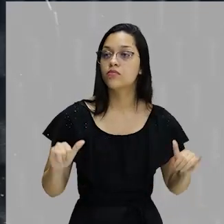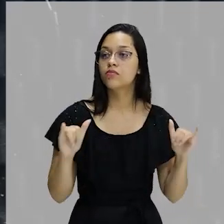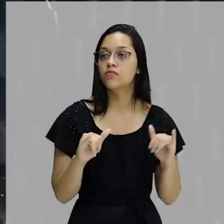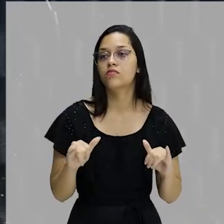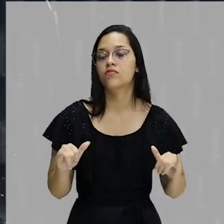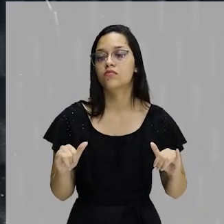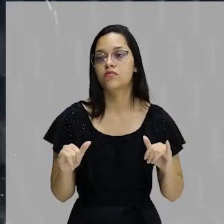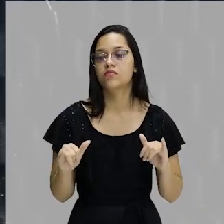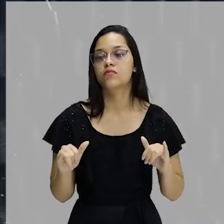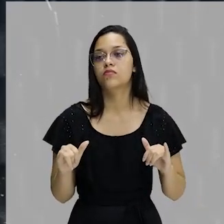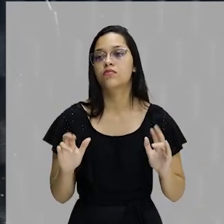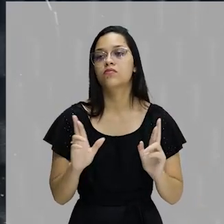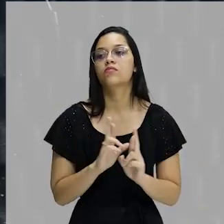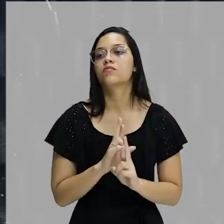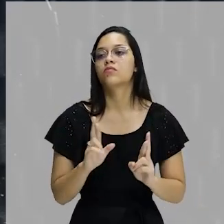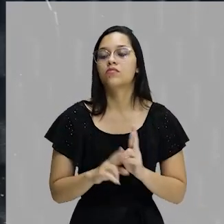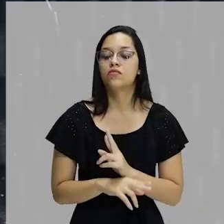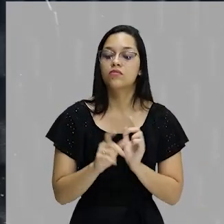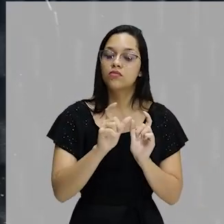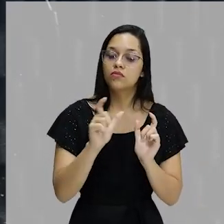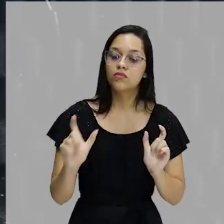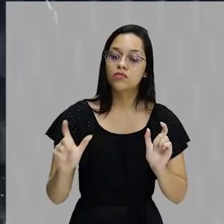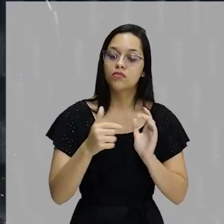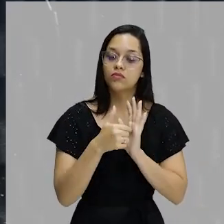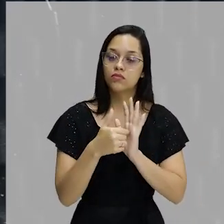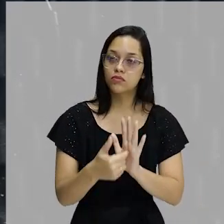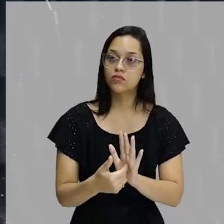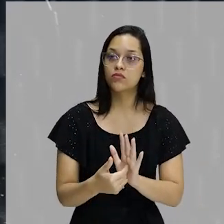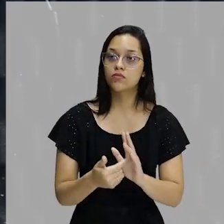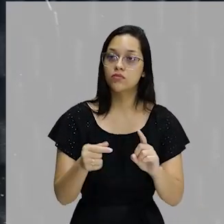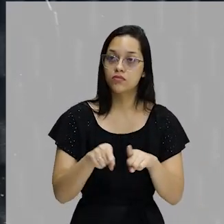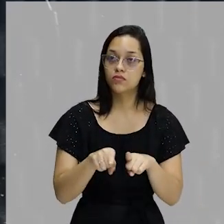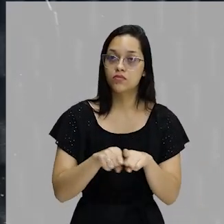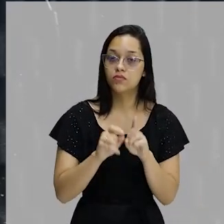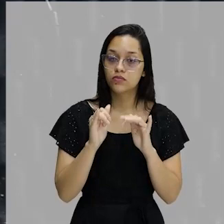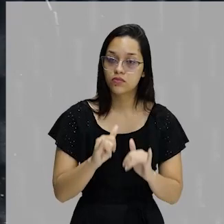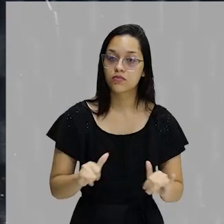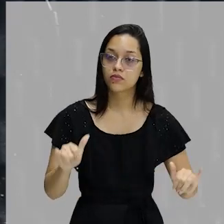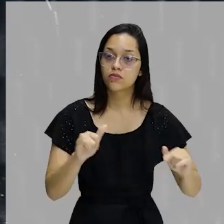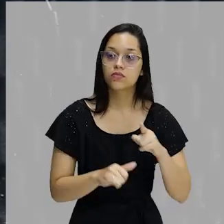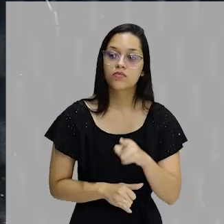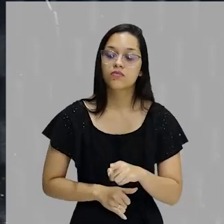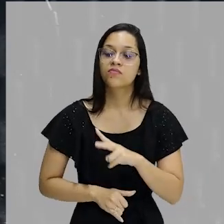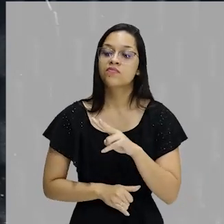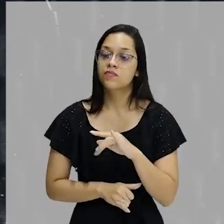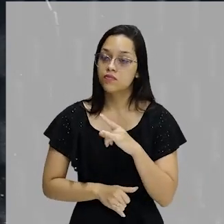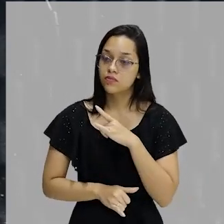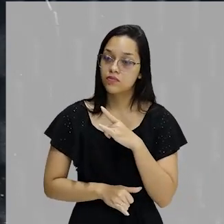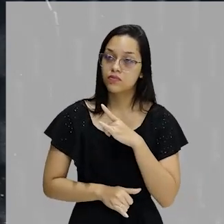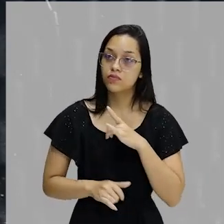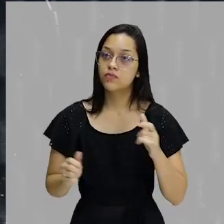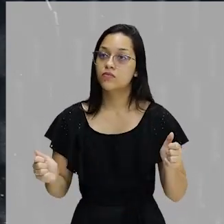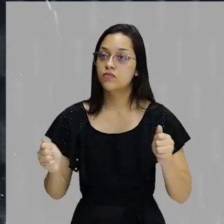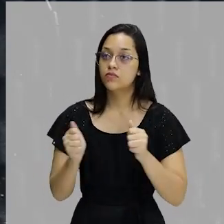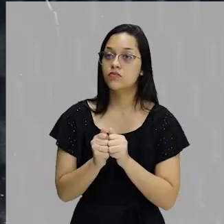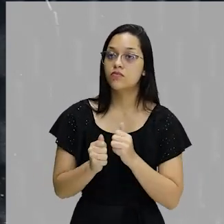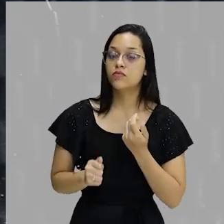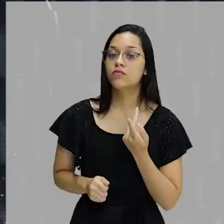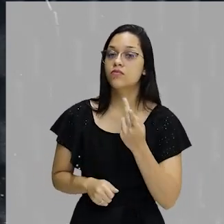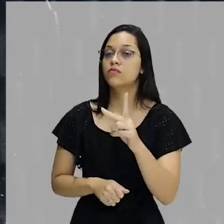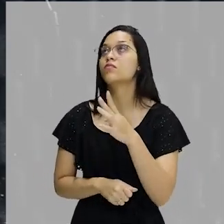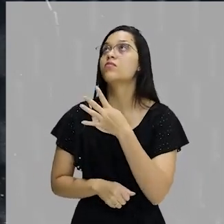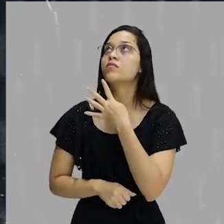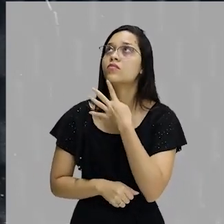acerca dessas palavras que são destacadas. E essas informações que você vai atrás vão agregar o teu